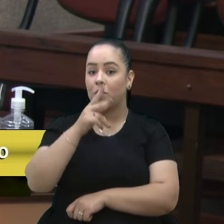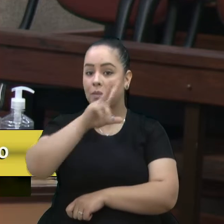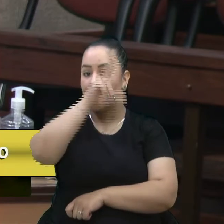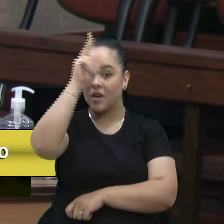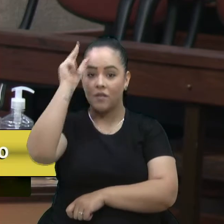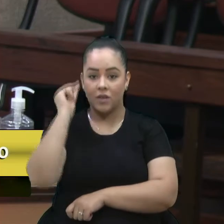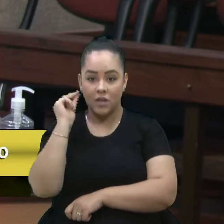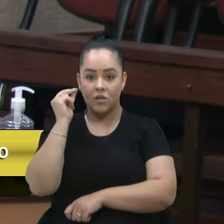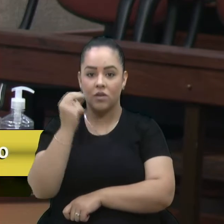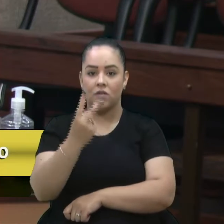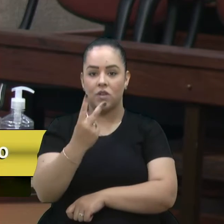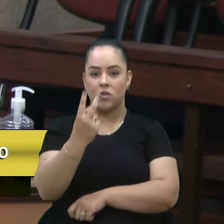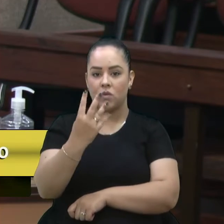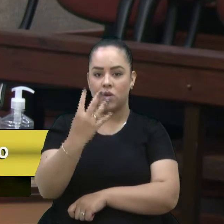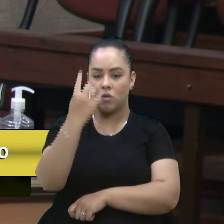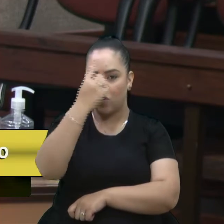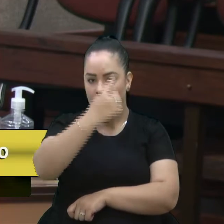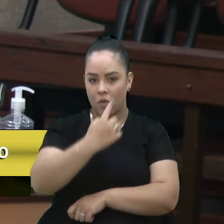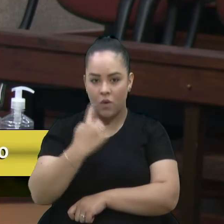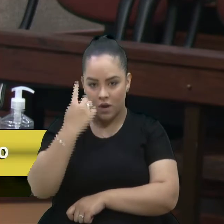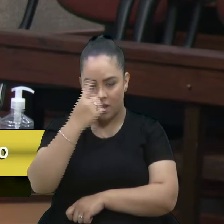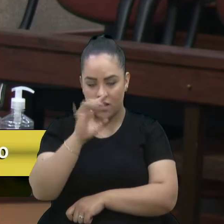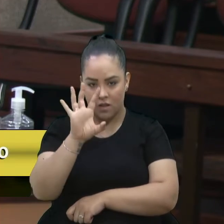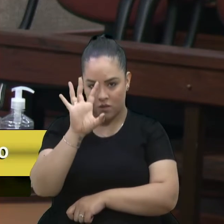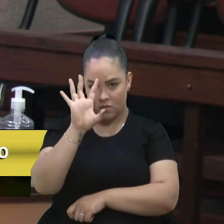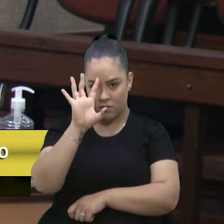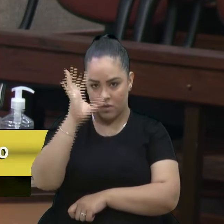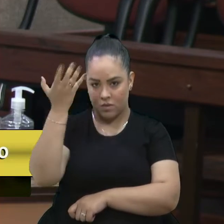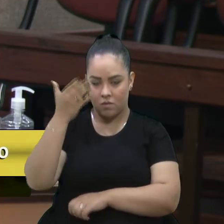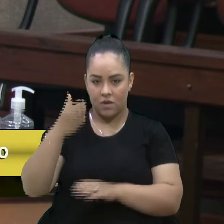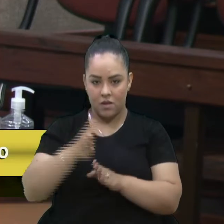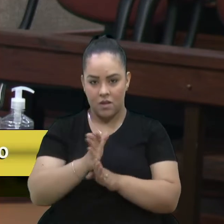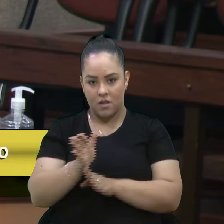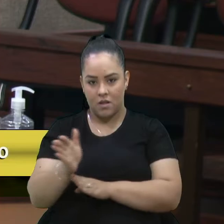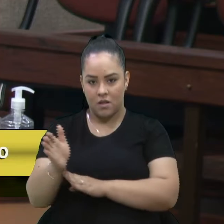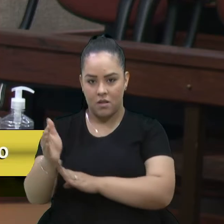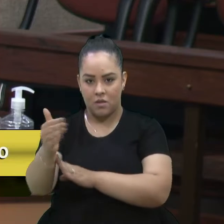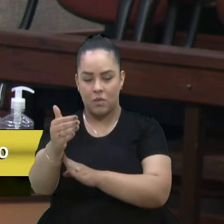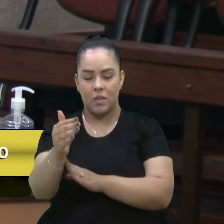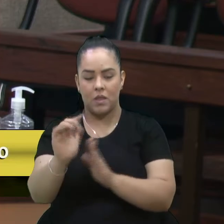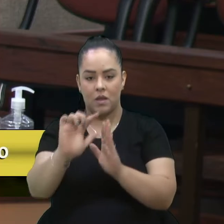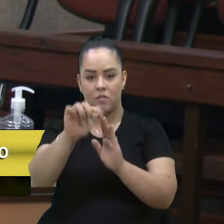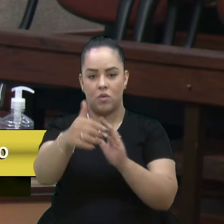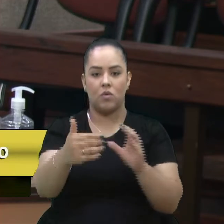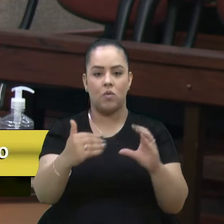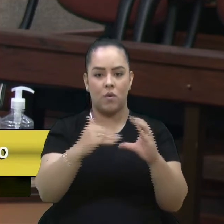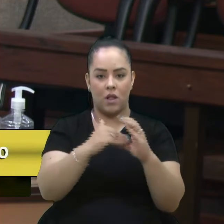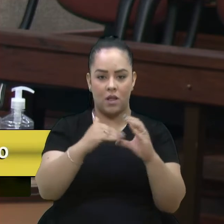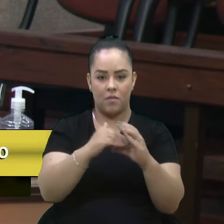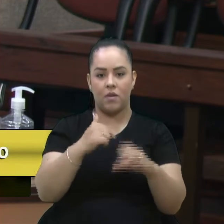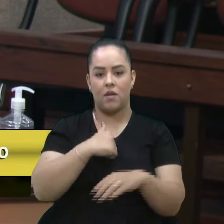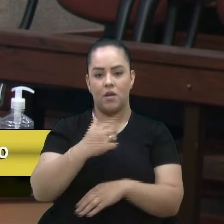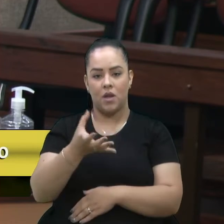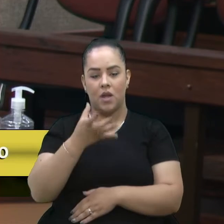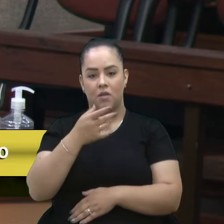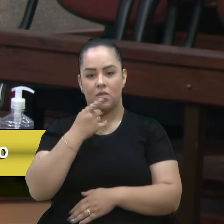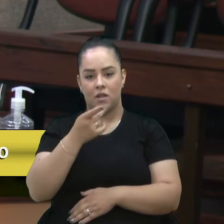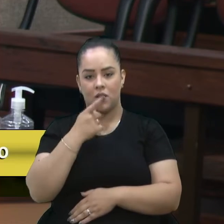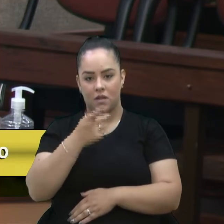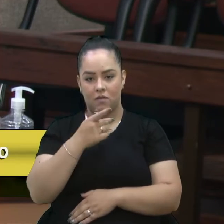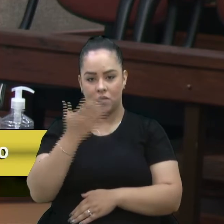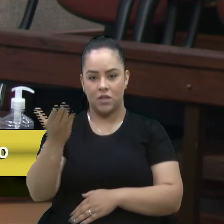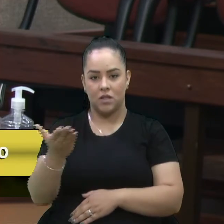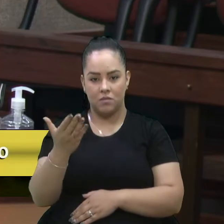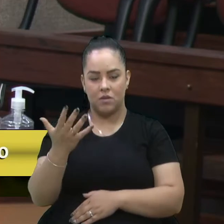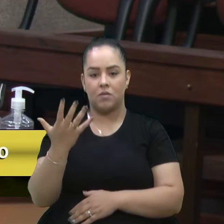que em 24 horas estaria resolvido o acesso lá depois do Iguatemi. Então eu quero dizer, primeiro, para senhor pela persistência,